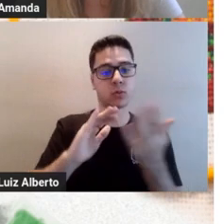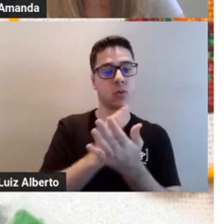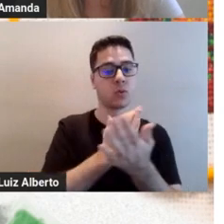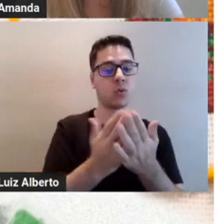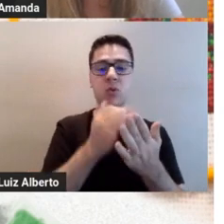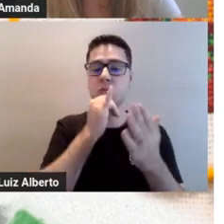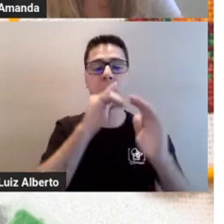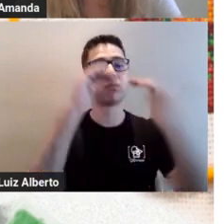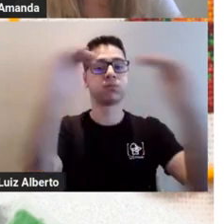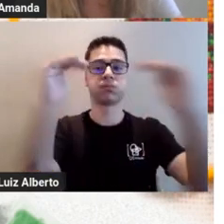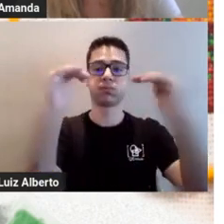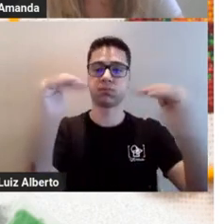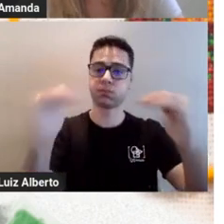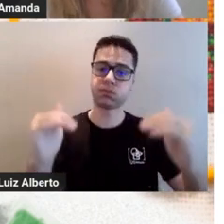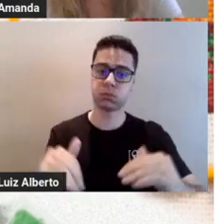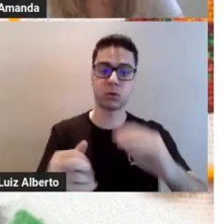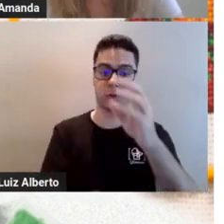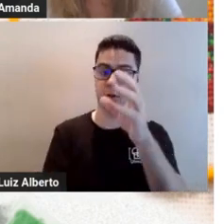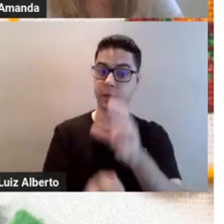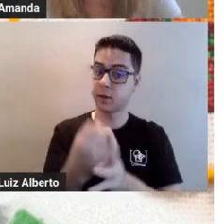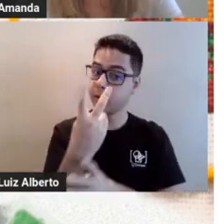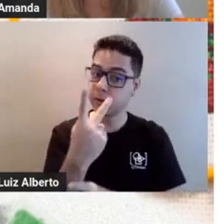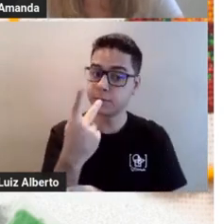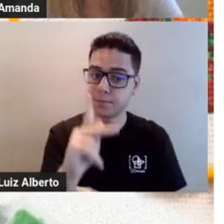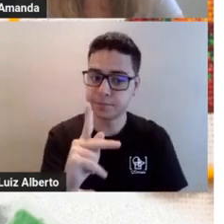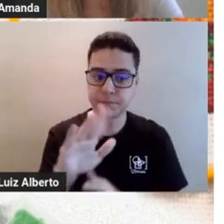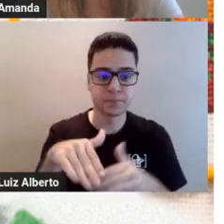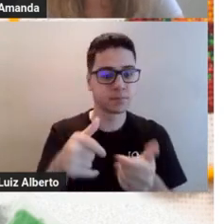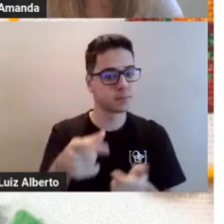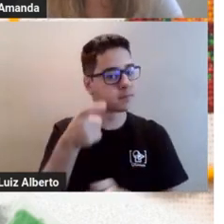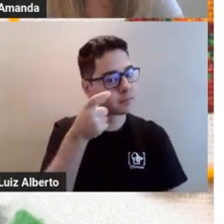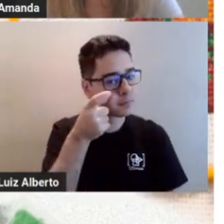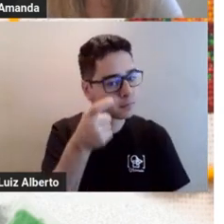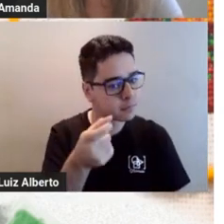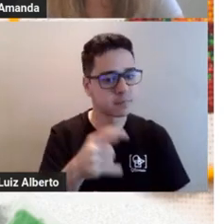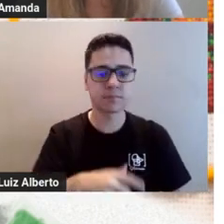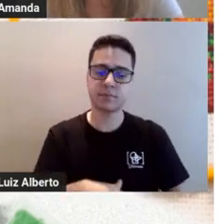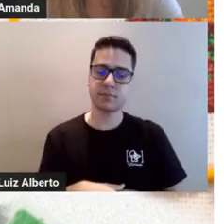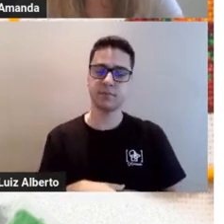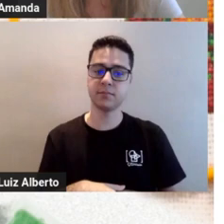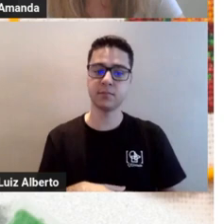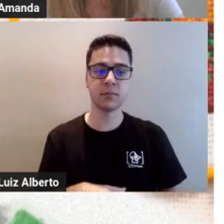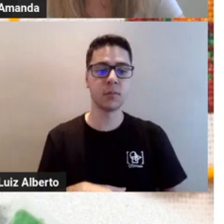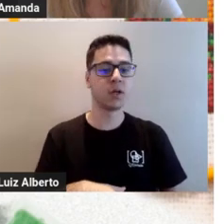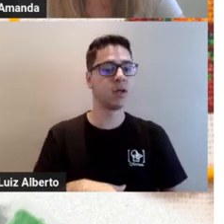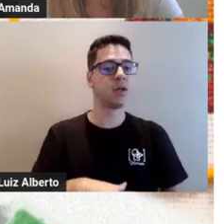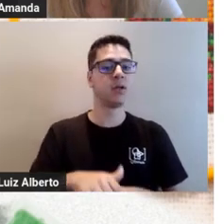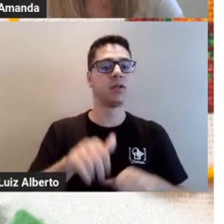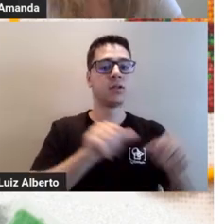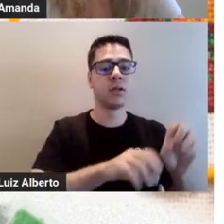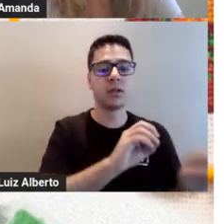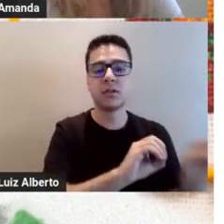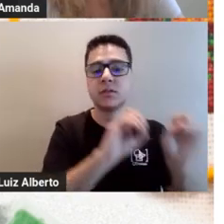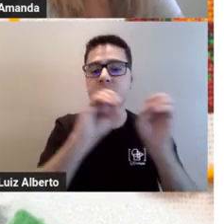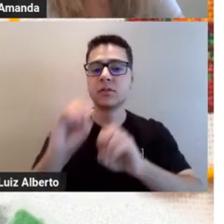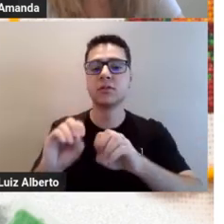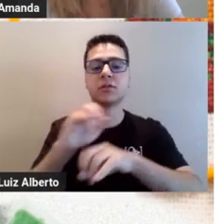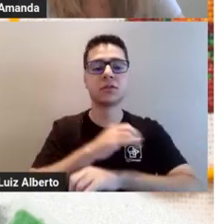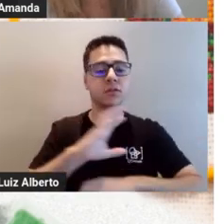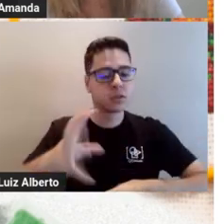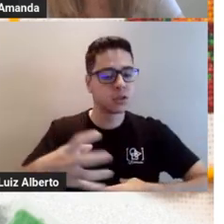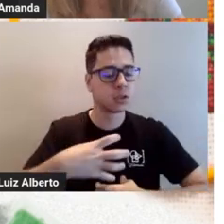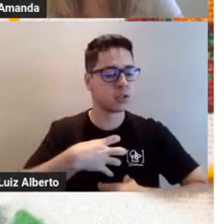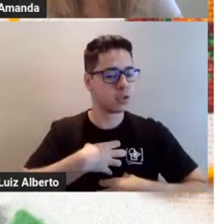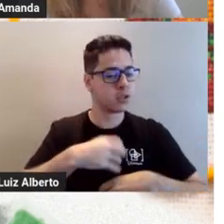composição. Então, esses contrastes são interessantes. Na transmissão de emoções mensais, então você pode